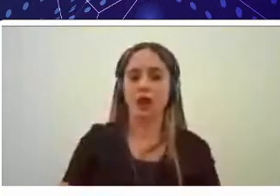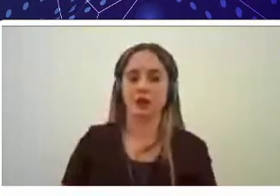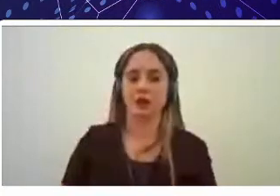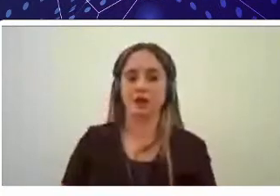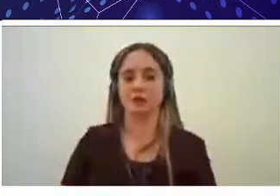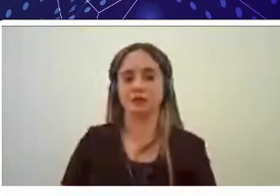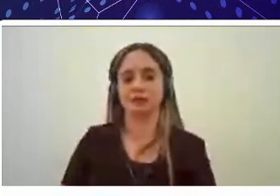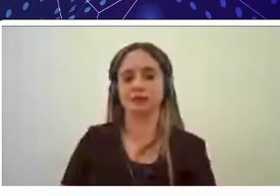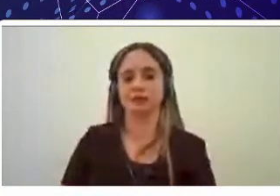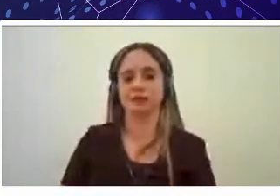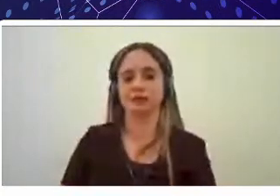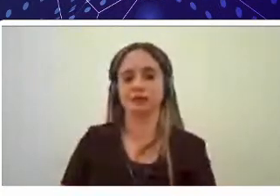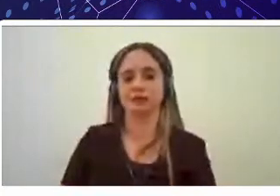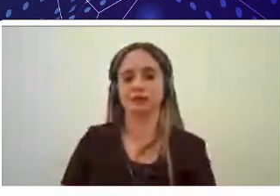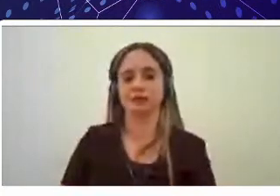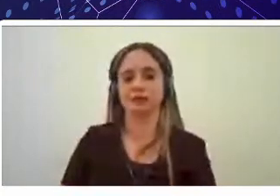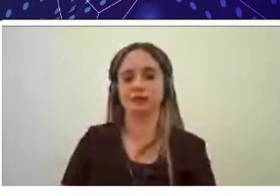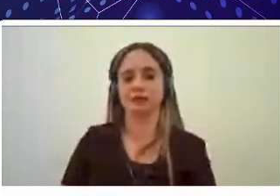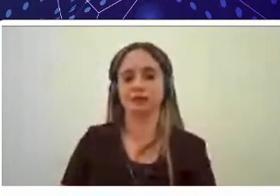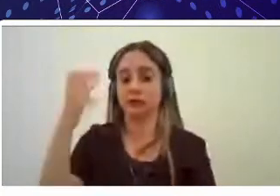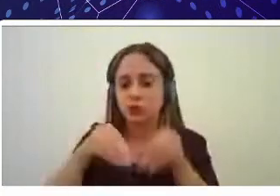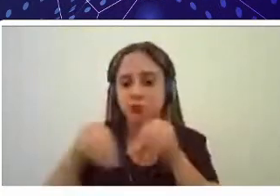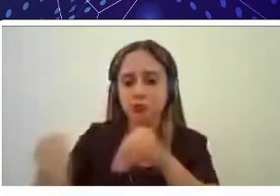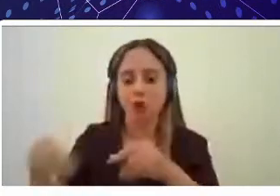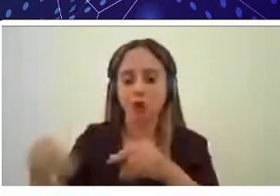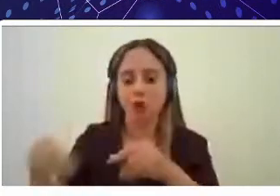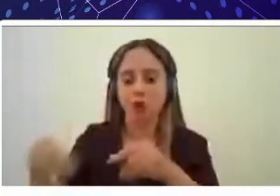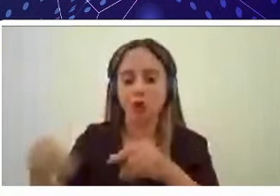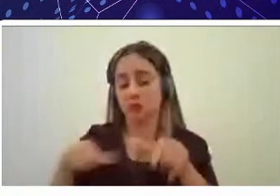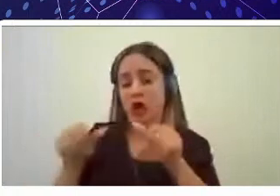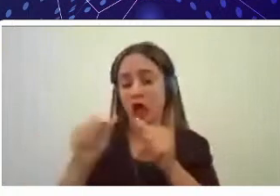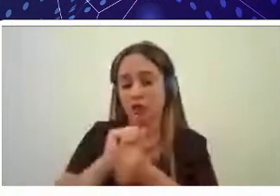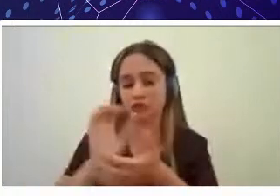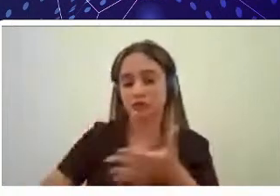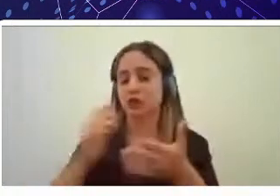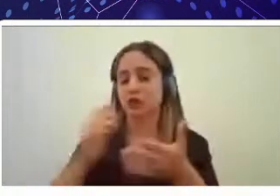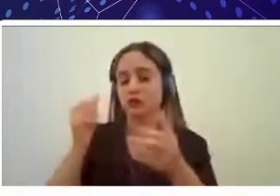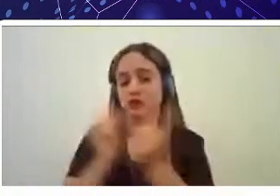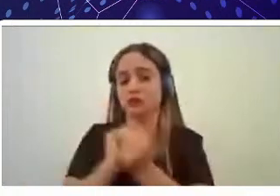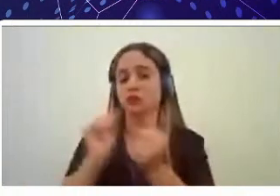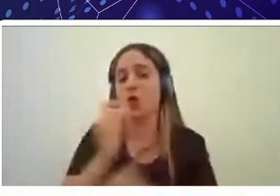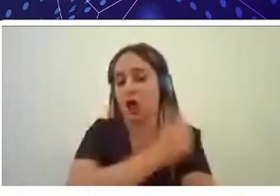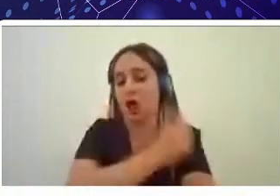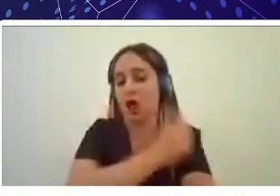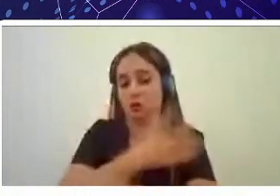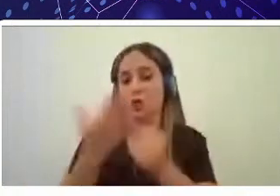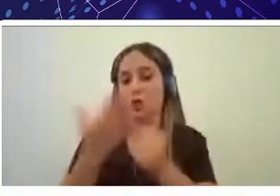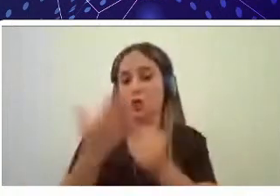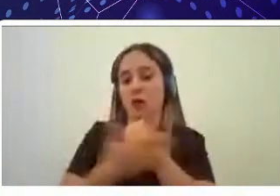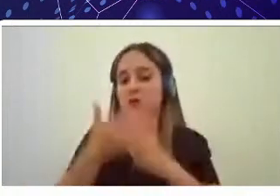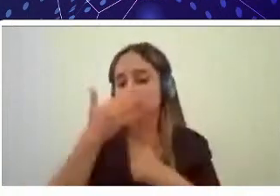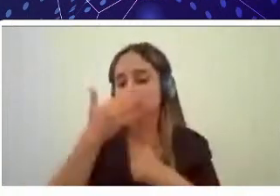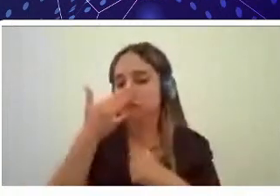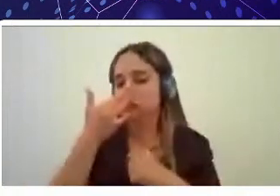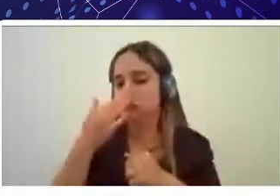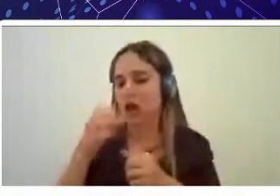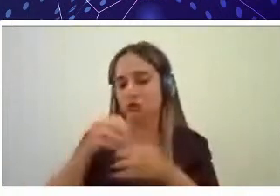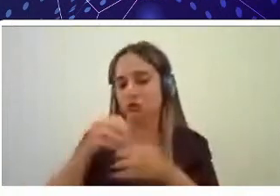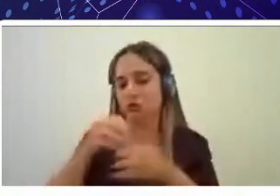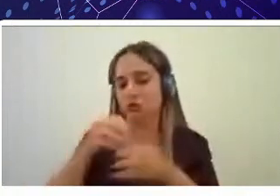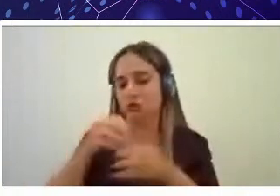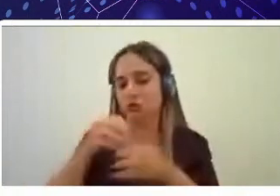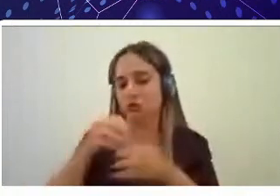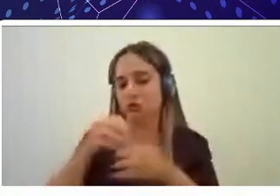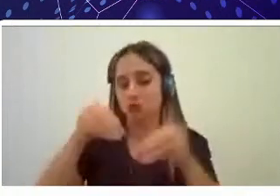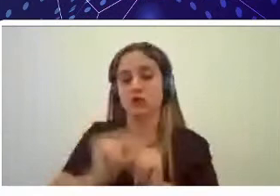atividades com os alunos com base nessas análises de solo que estão sendo feitas em diferentes locais